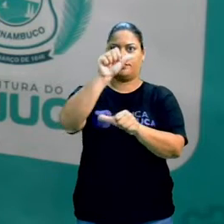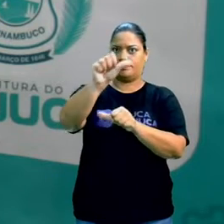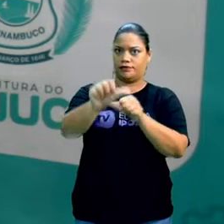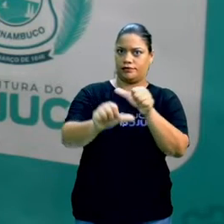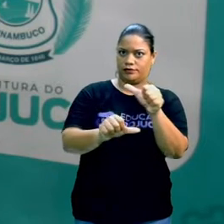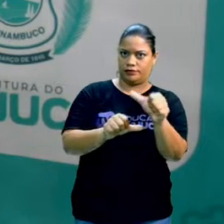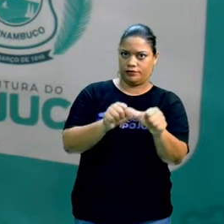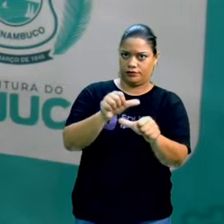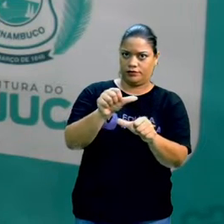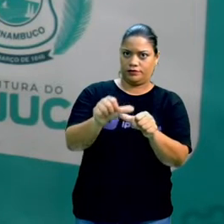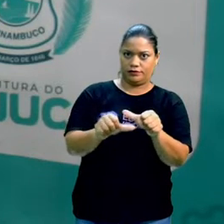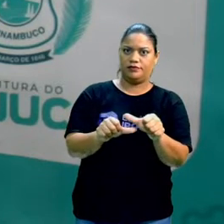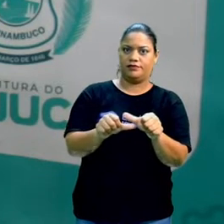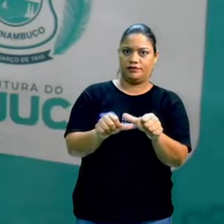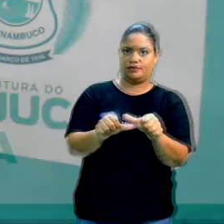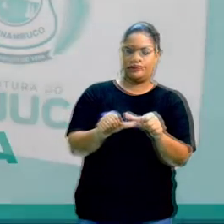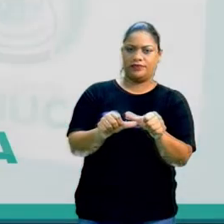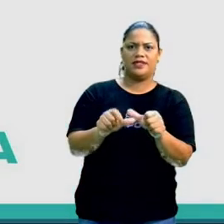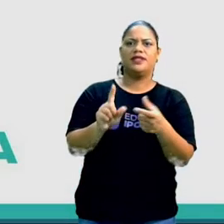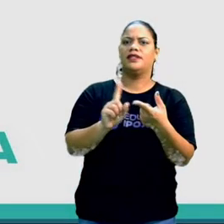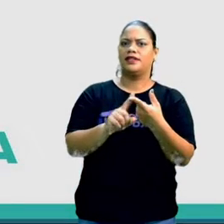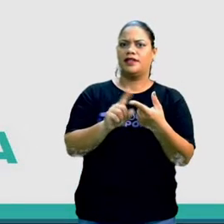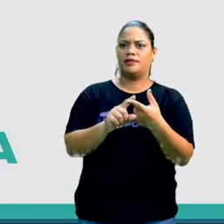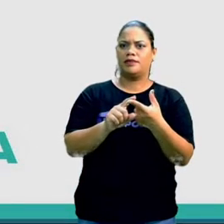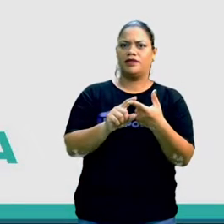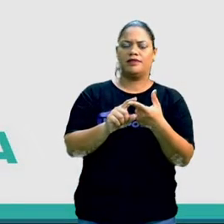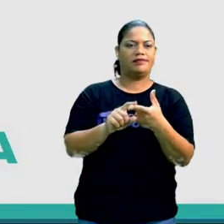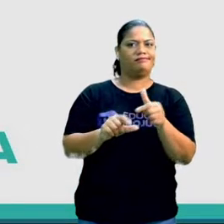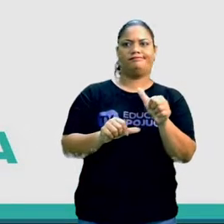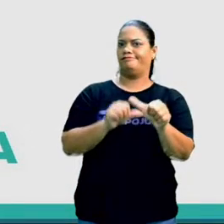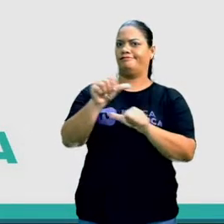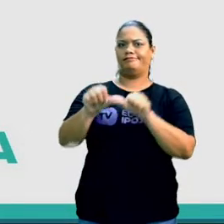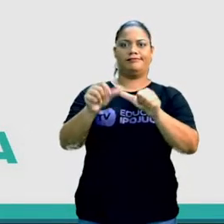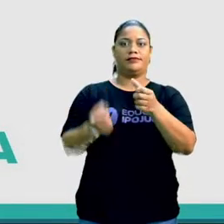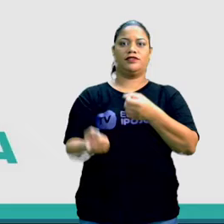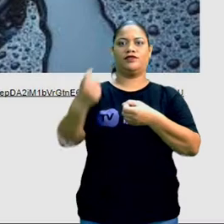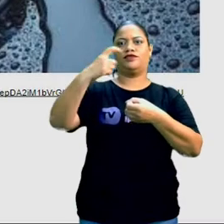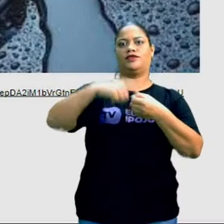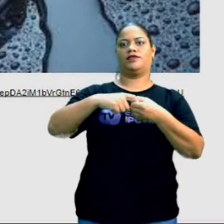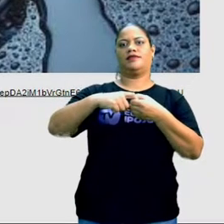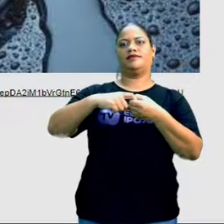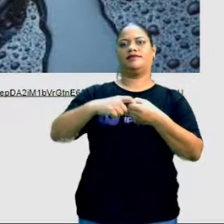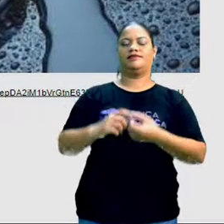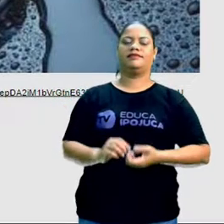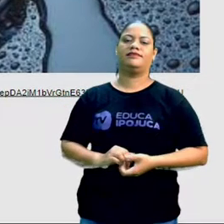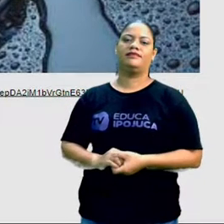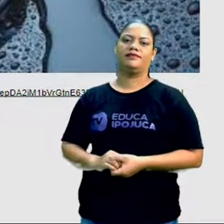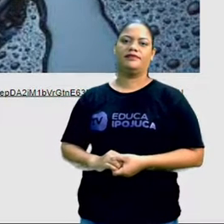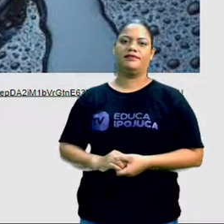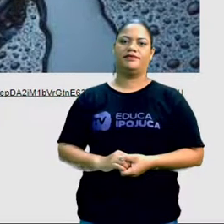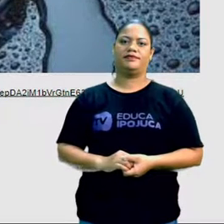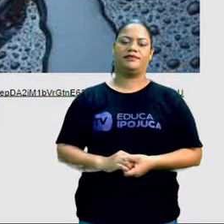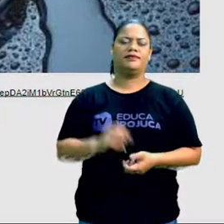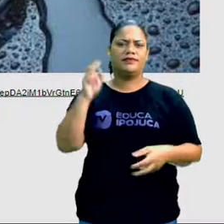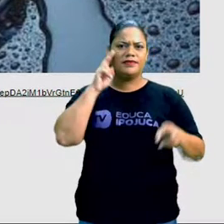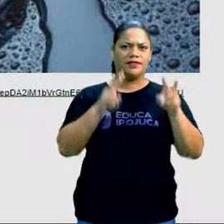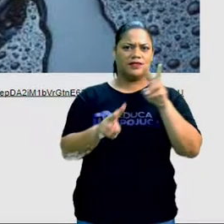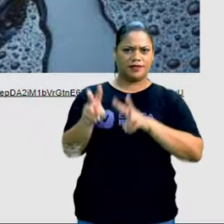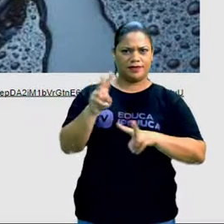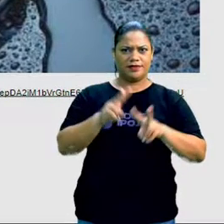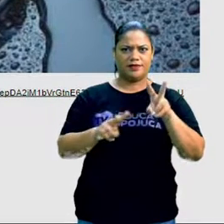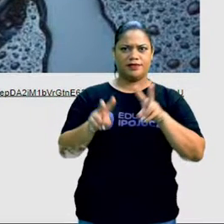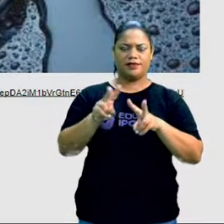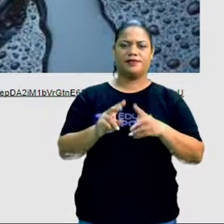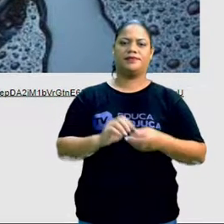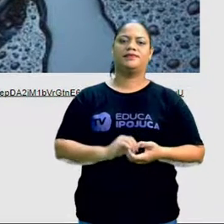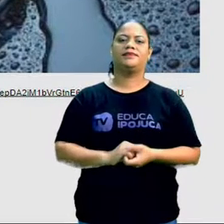uma transformação reversível e quando não há mais jeito de voltar atrás. Vamos observar aqui,